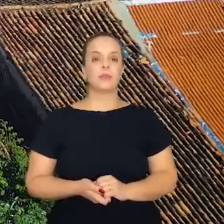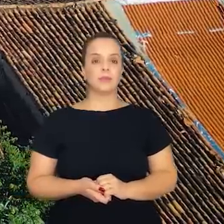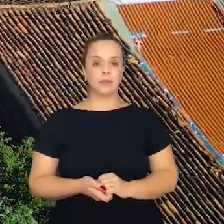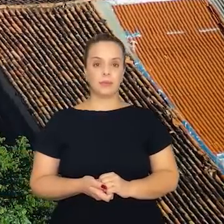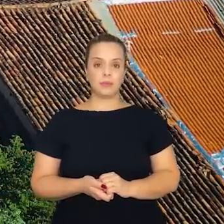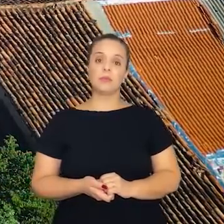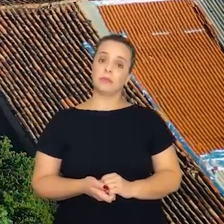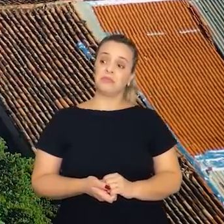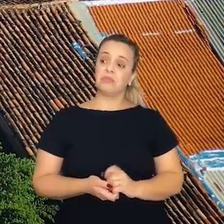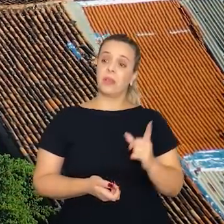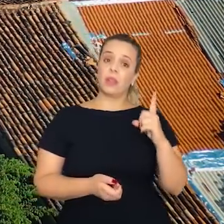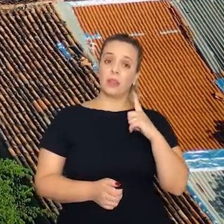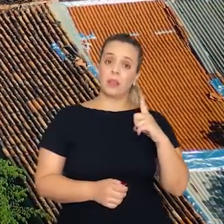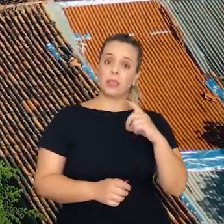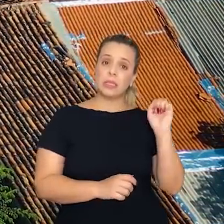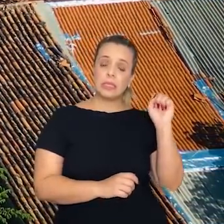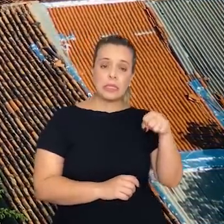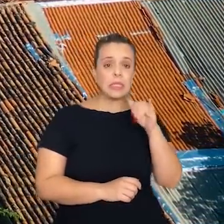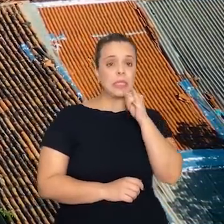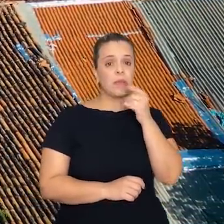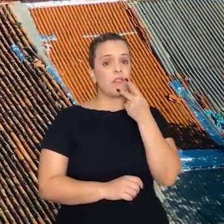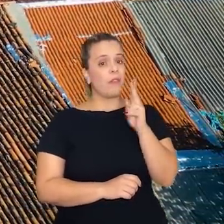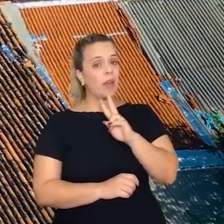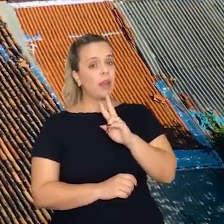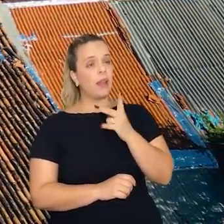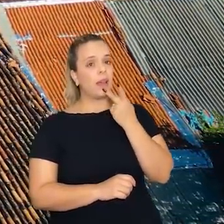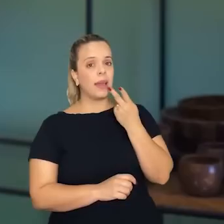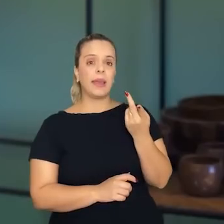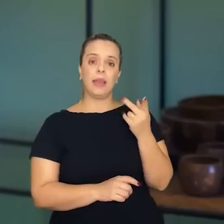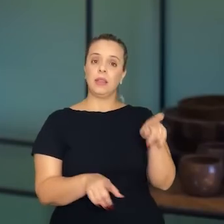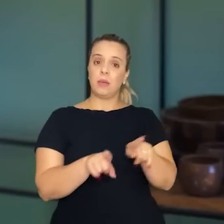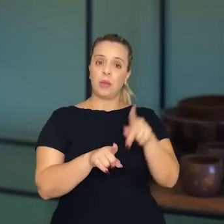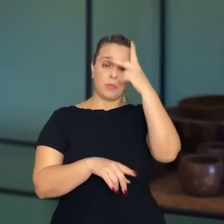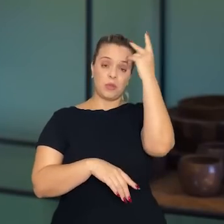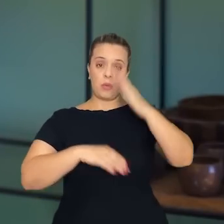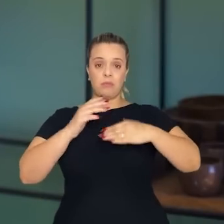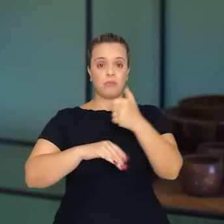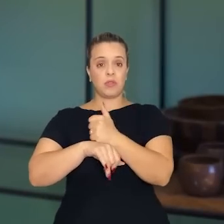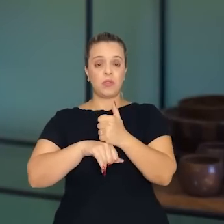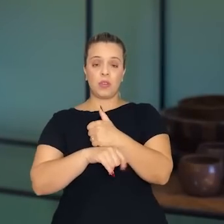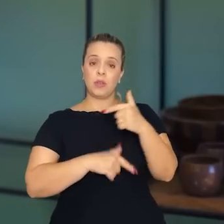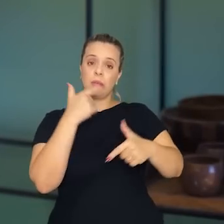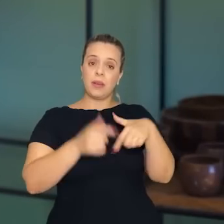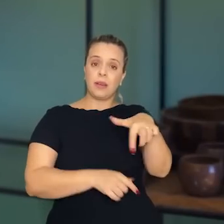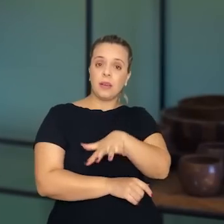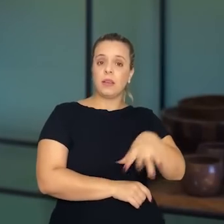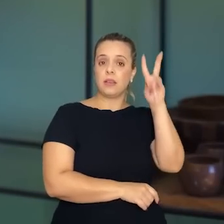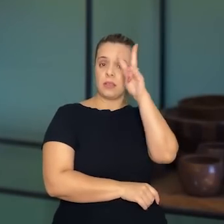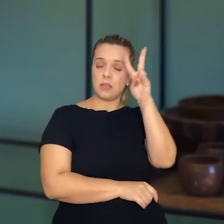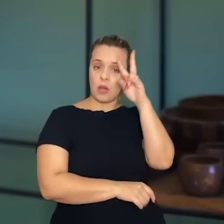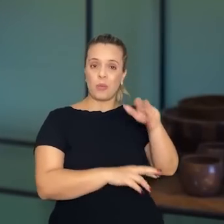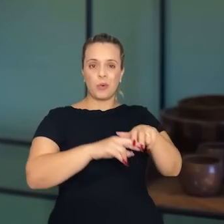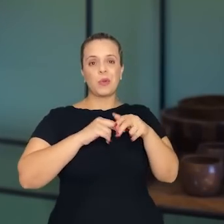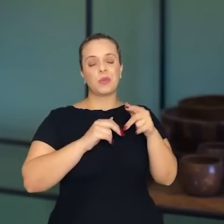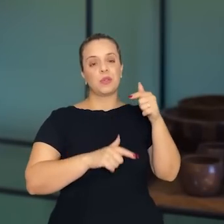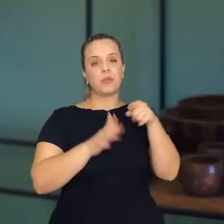Tem uma coisa assim que a gente chama, principalmente os historiadores daqui, a partir de um trabalho de pesquisa